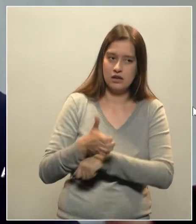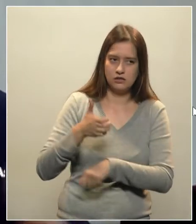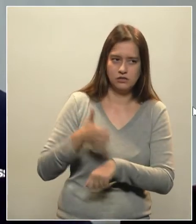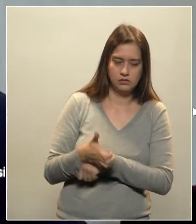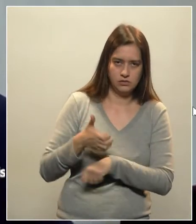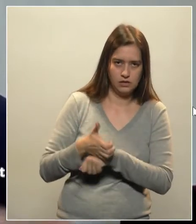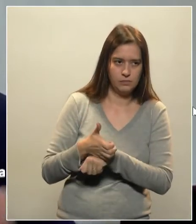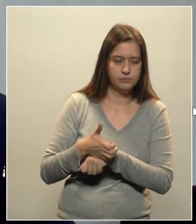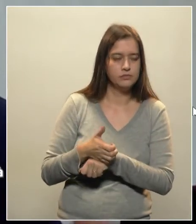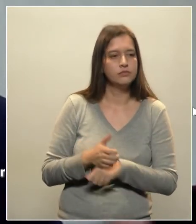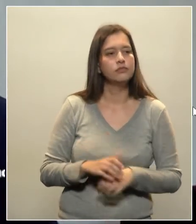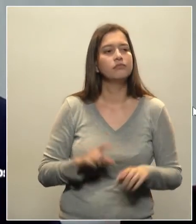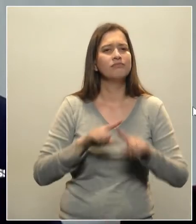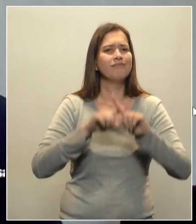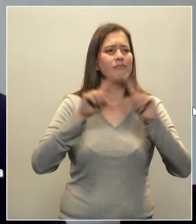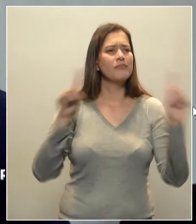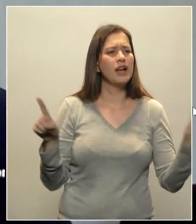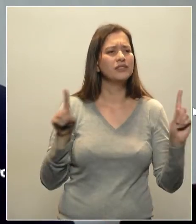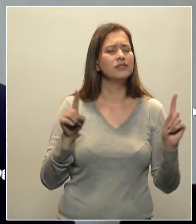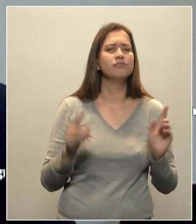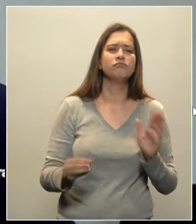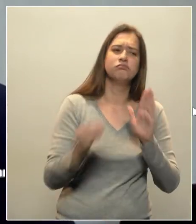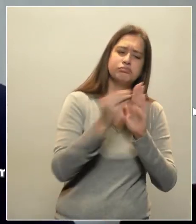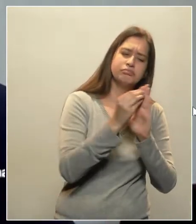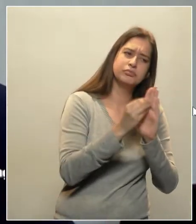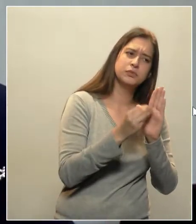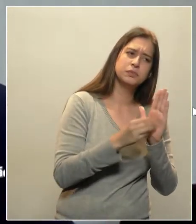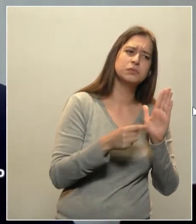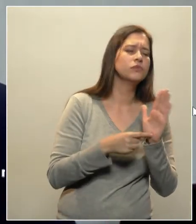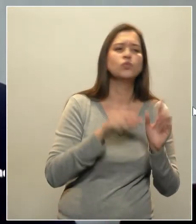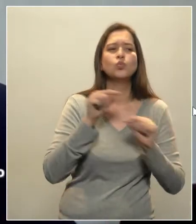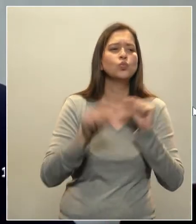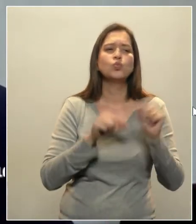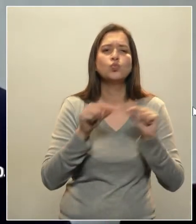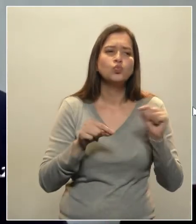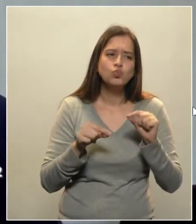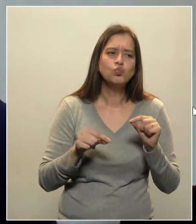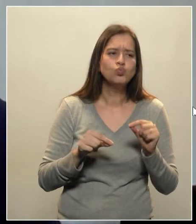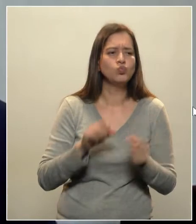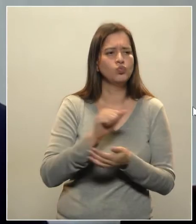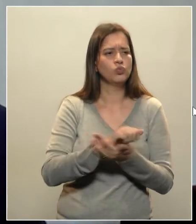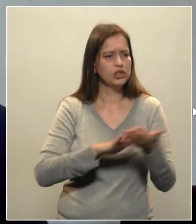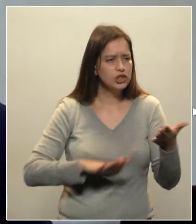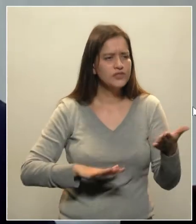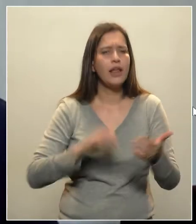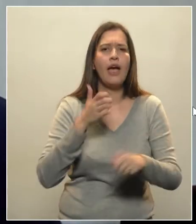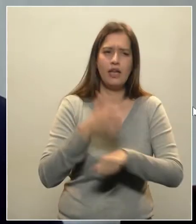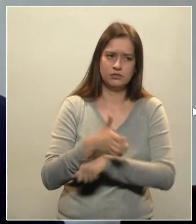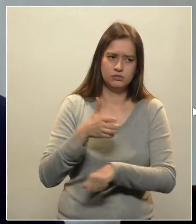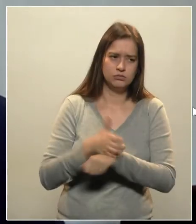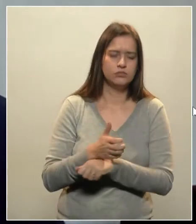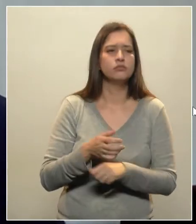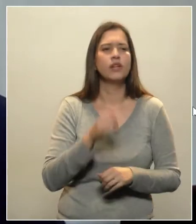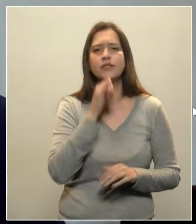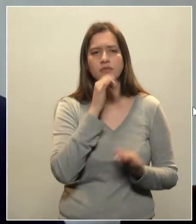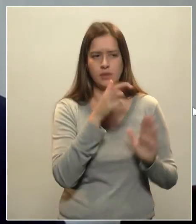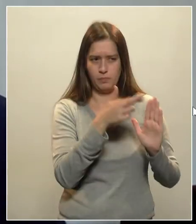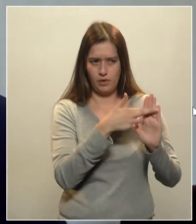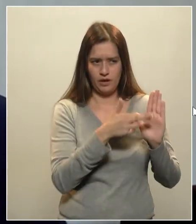E aí, anotaram algumas dessas atividades extracurriculares na resolução. Como, por exemplo,